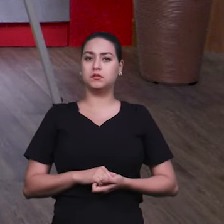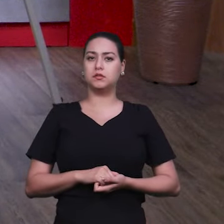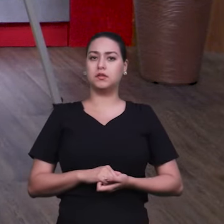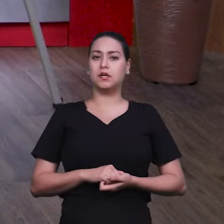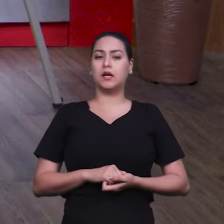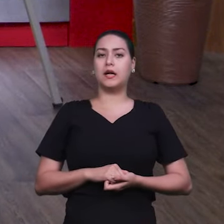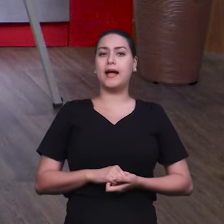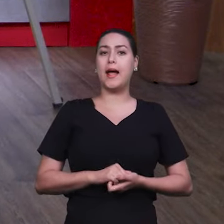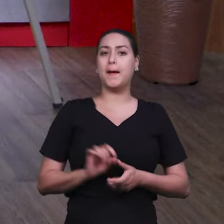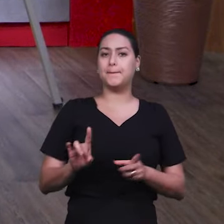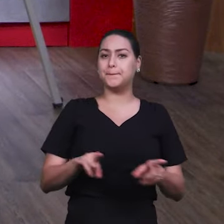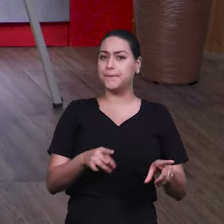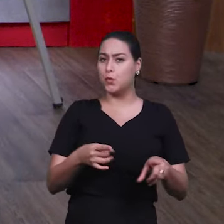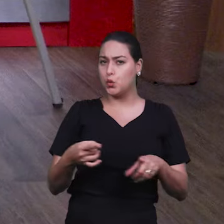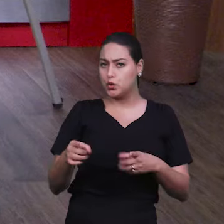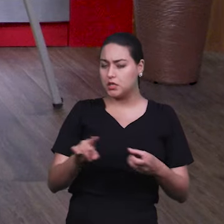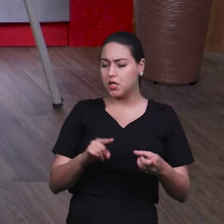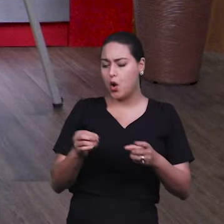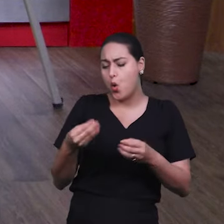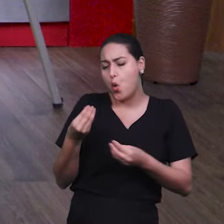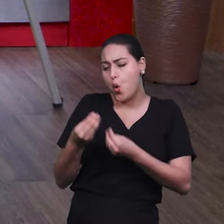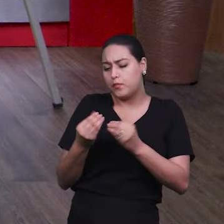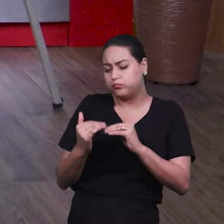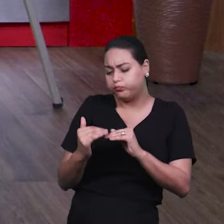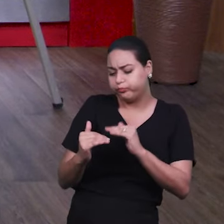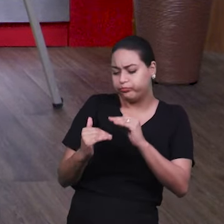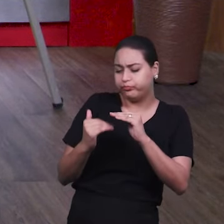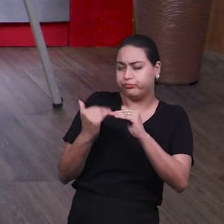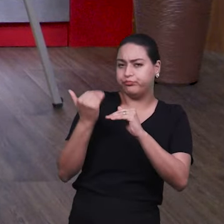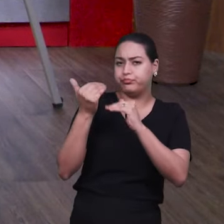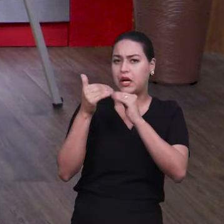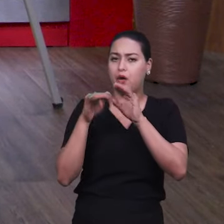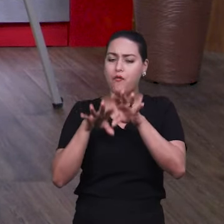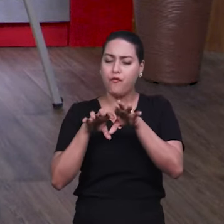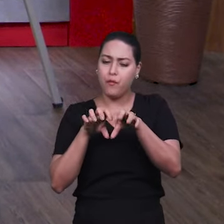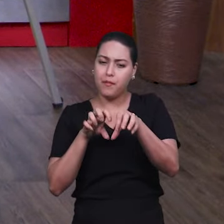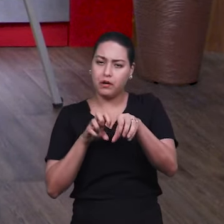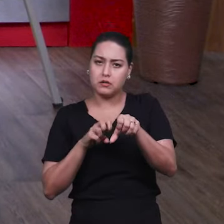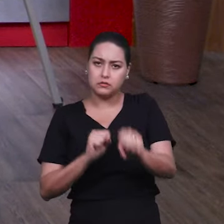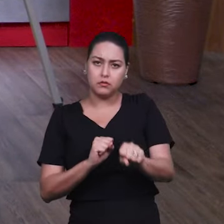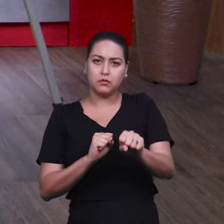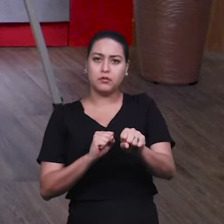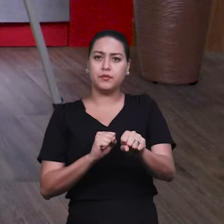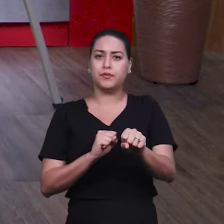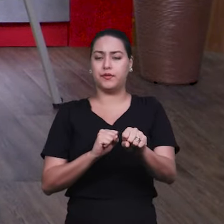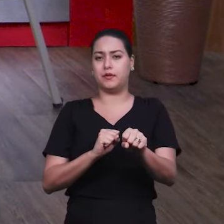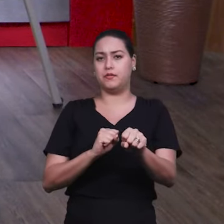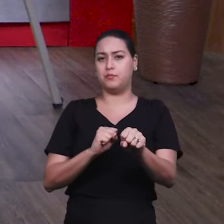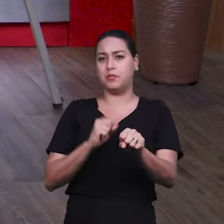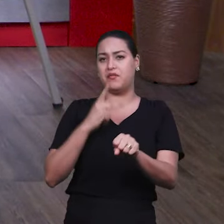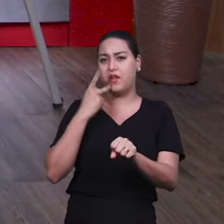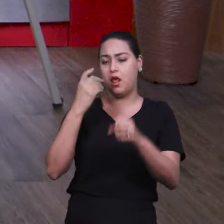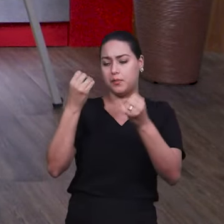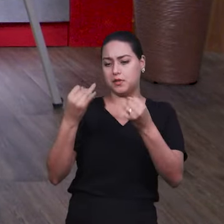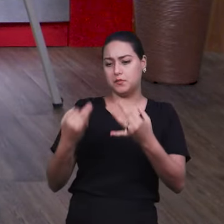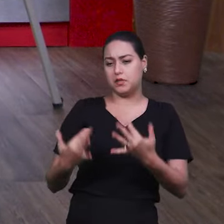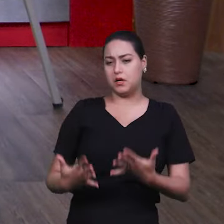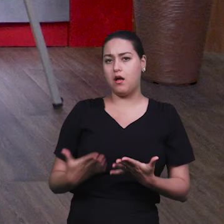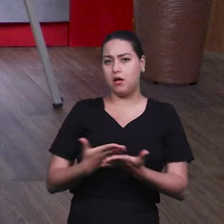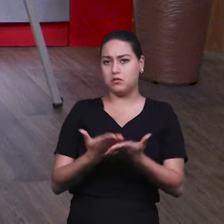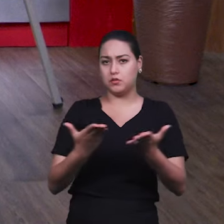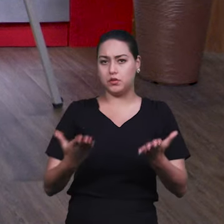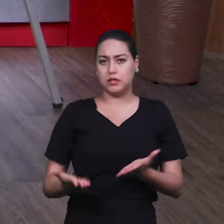musical, né, a iniciação do músico, nessa formação que nós estamos pretendendo falar e explicar aqui aos nossos